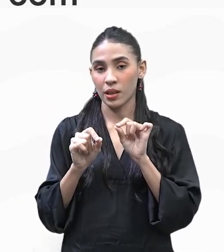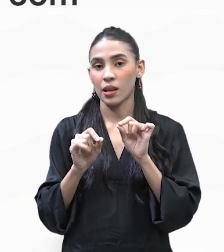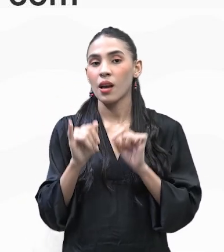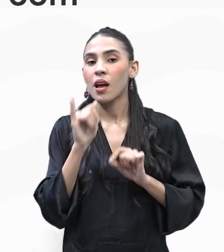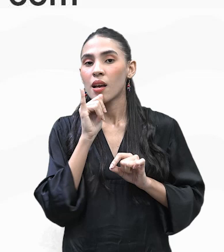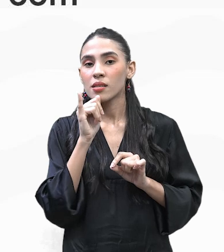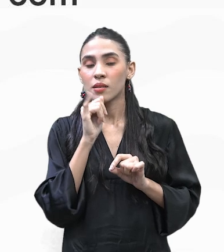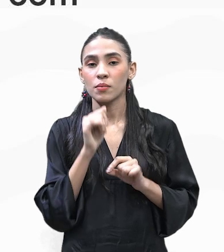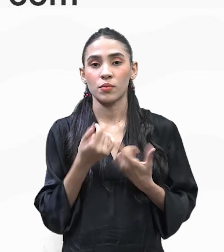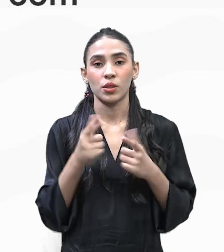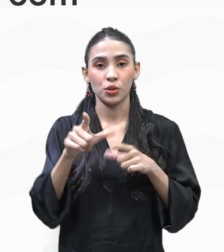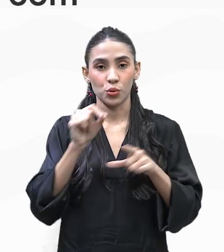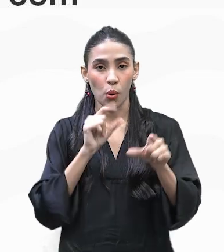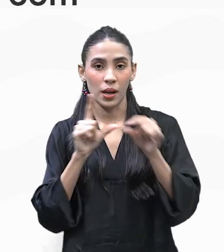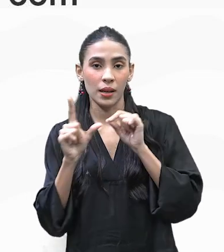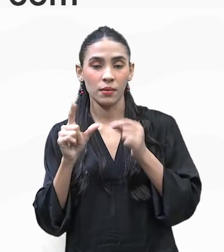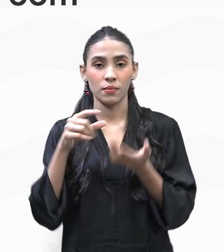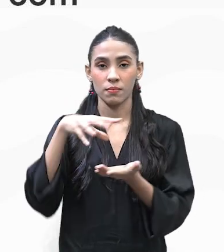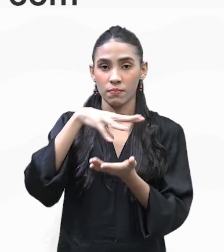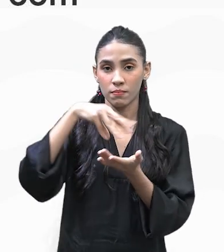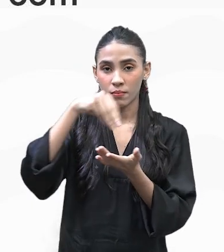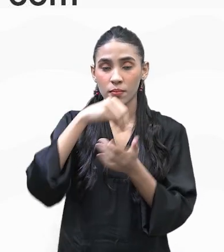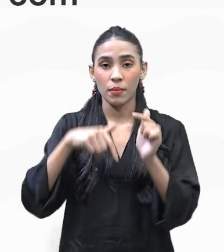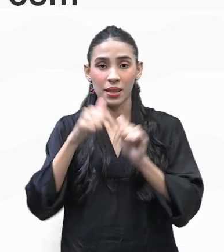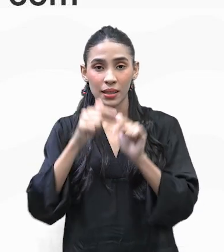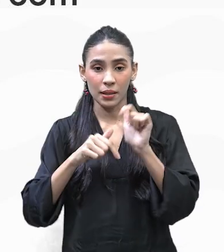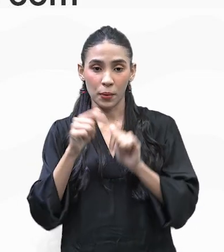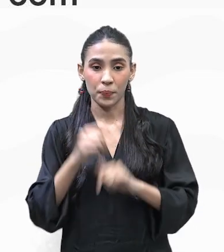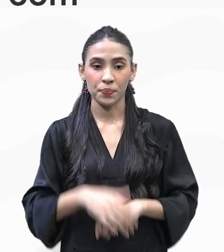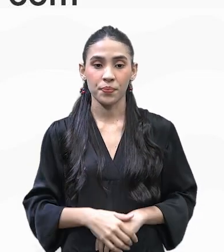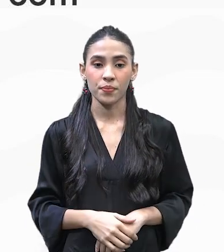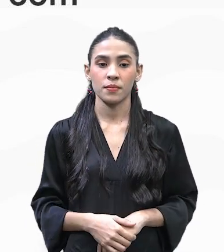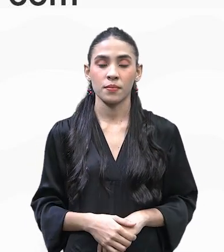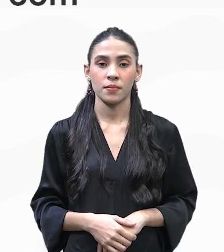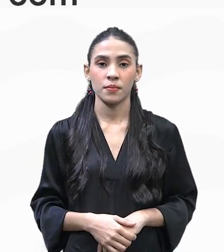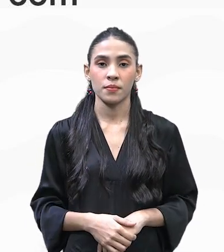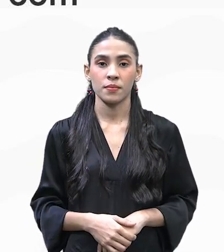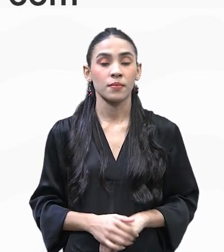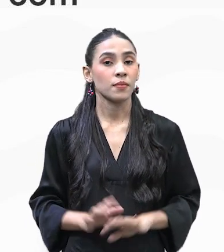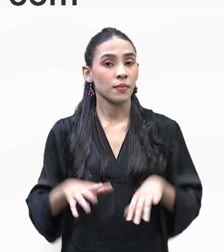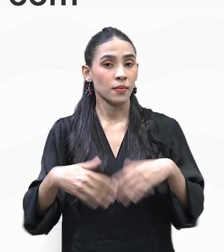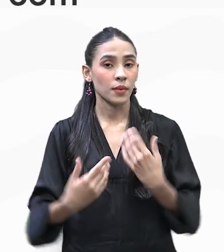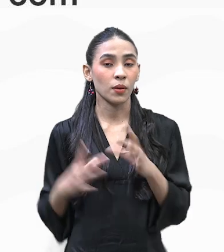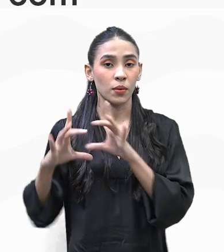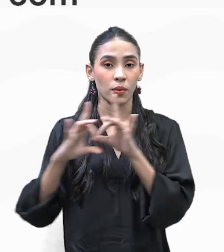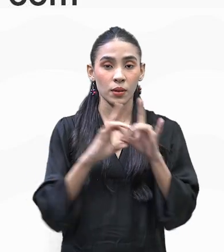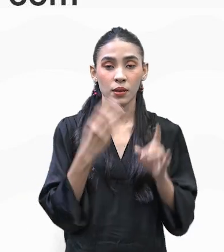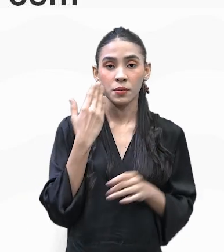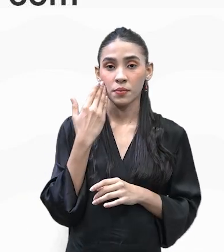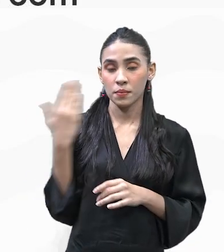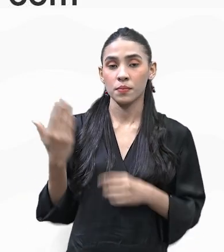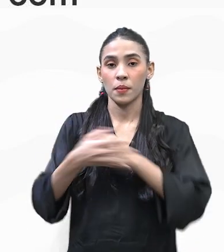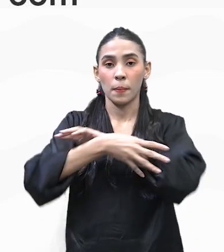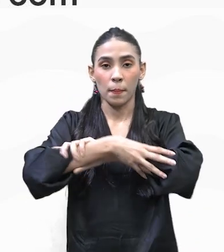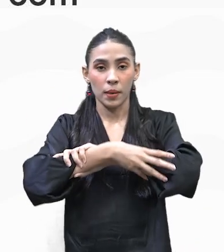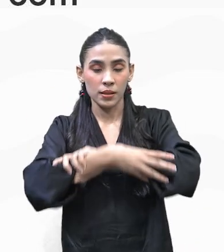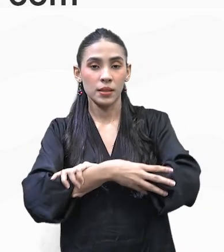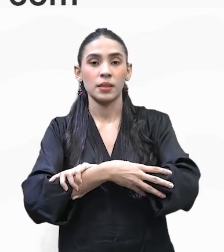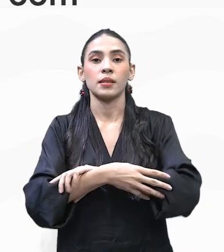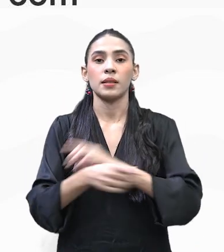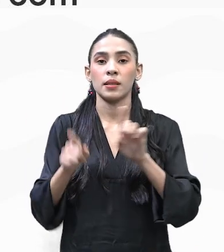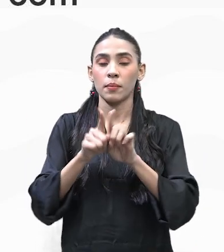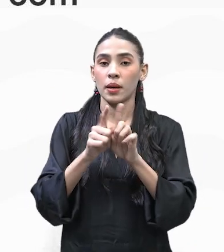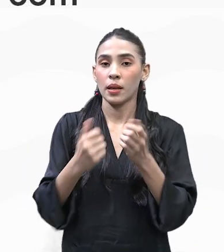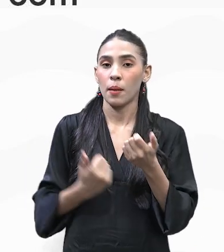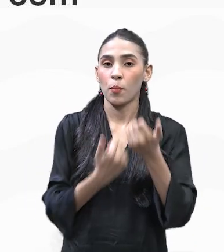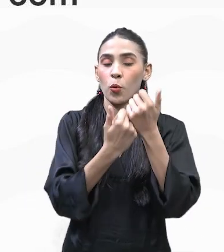selecionar esses produtos. Vamos ver? Então, dentro desse contexto de parcerias e colaborações,